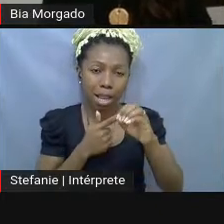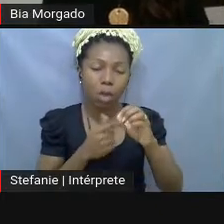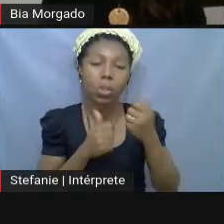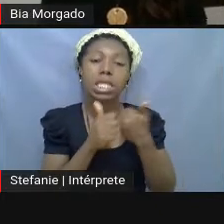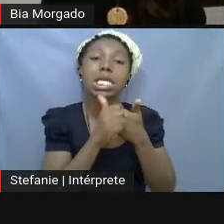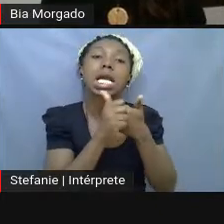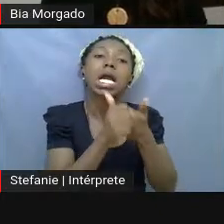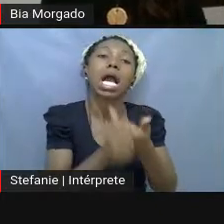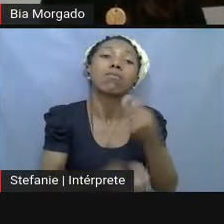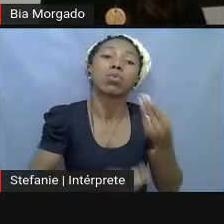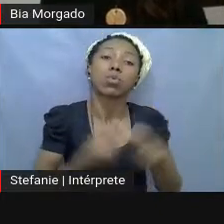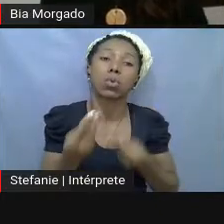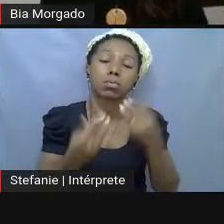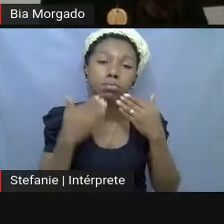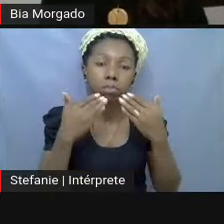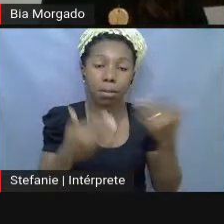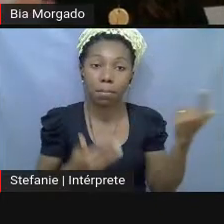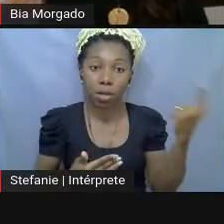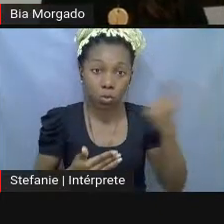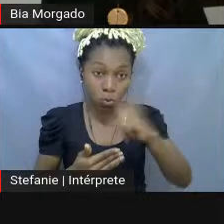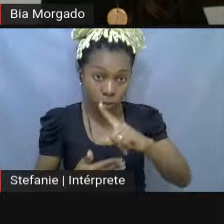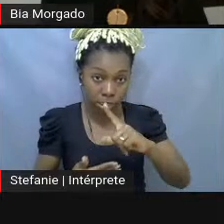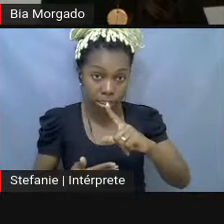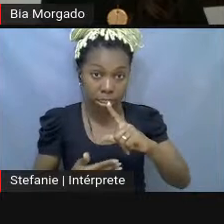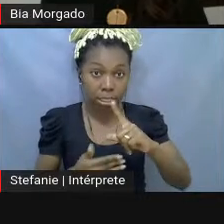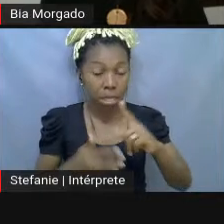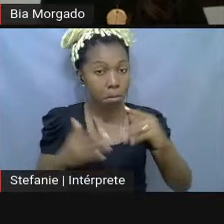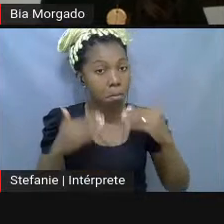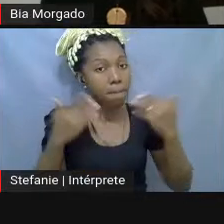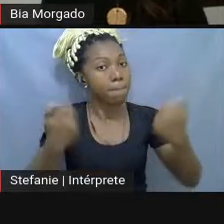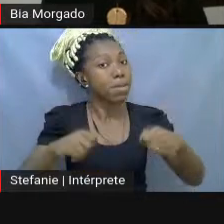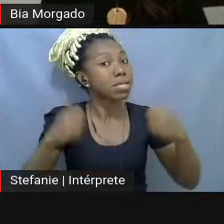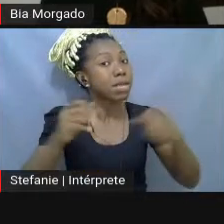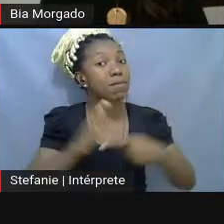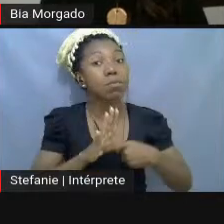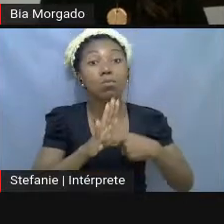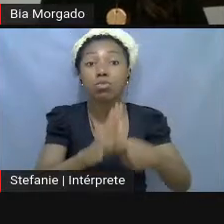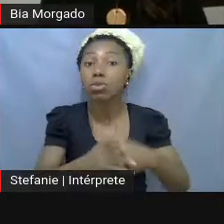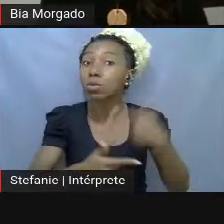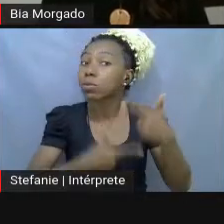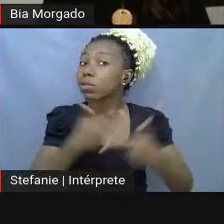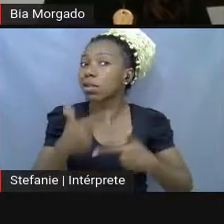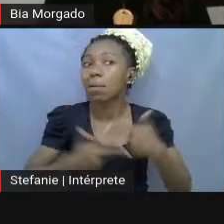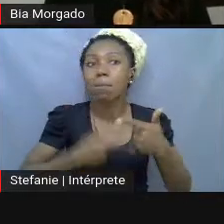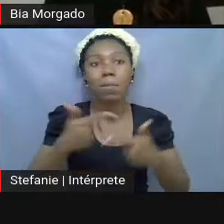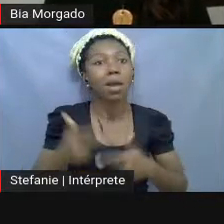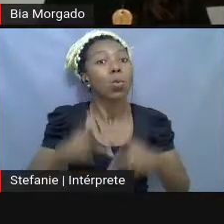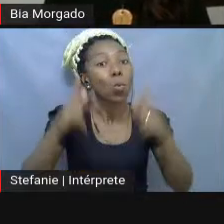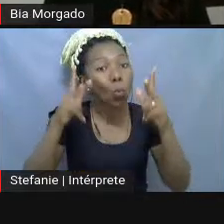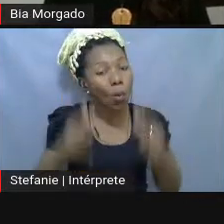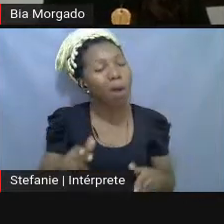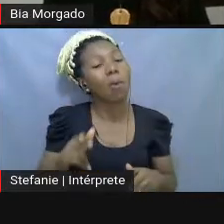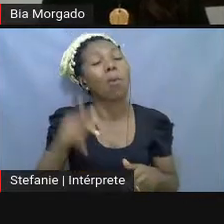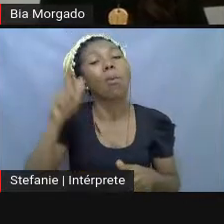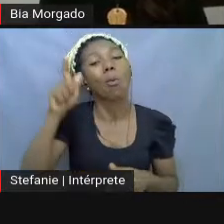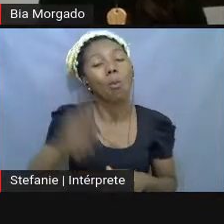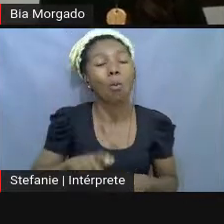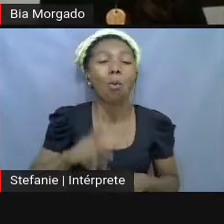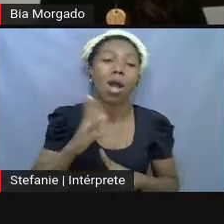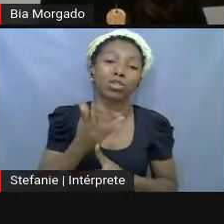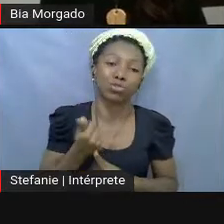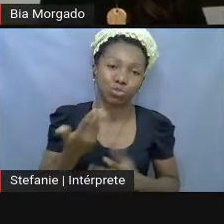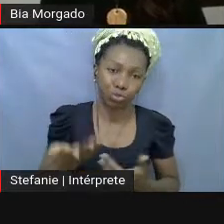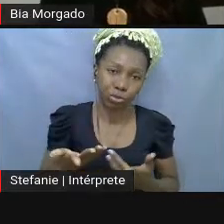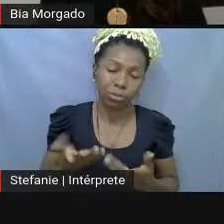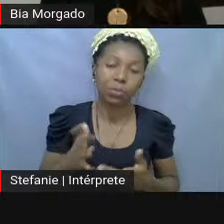sucedidos, requeriam que o trabalho fosse mostrado em sua integridade, apresentado conforme concebido pelo artista. Cada peça de